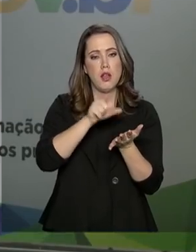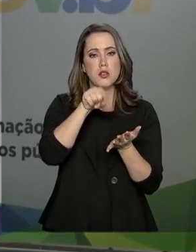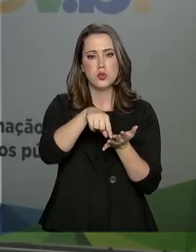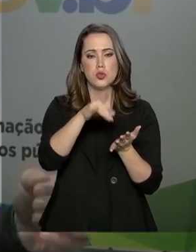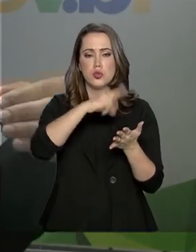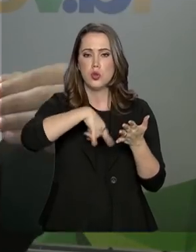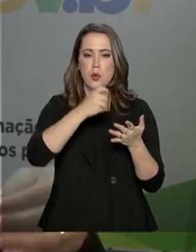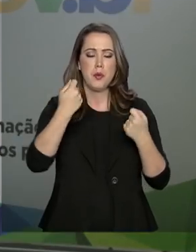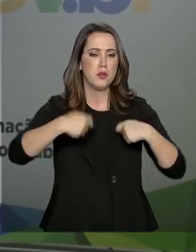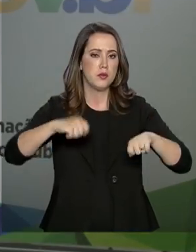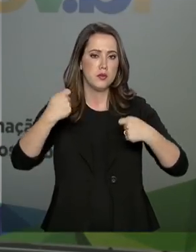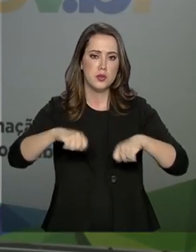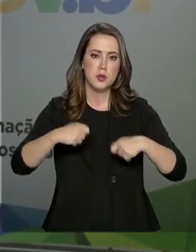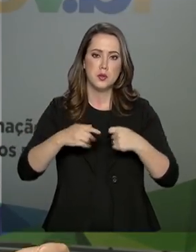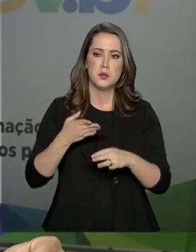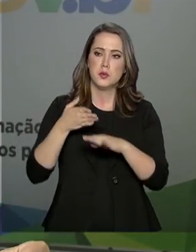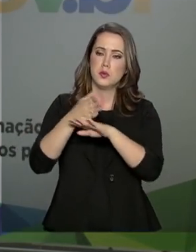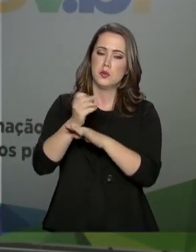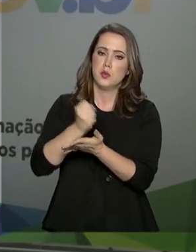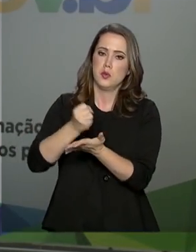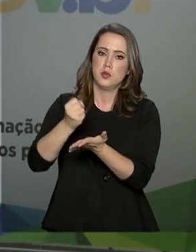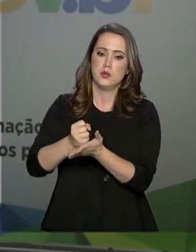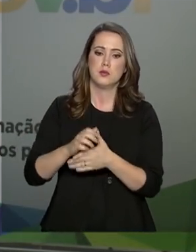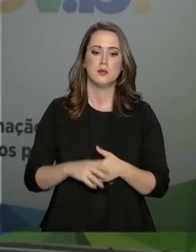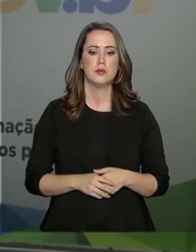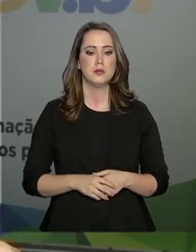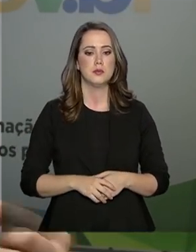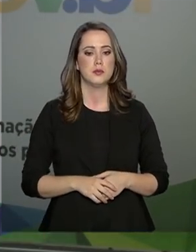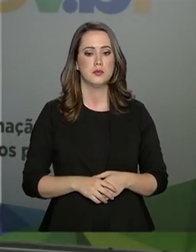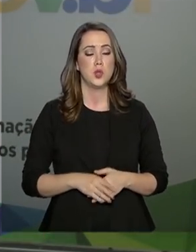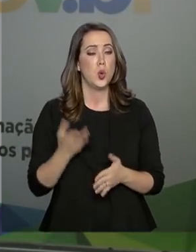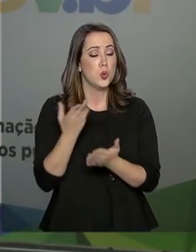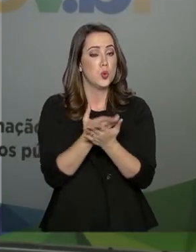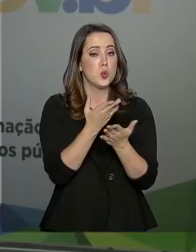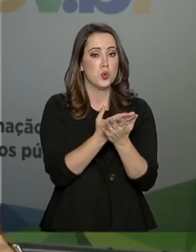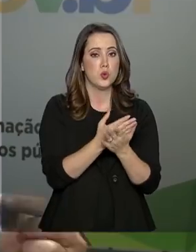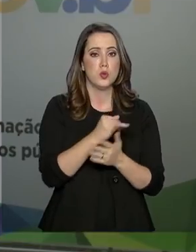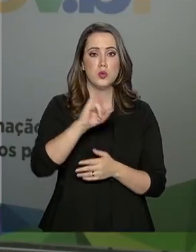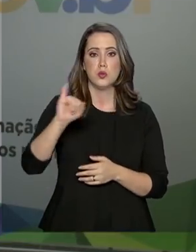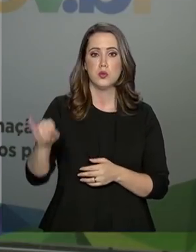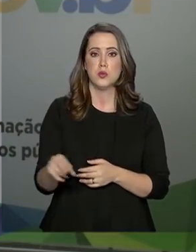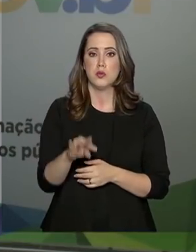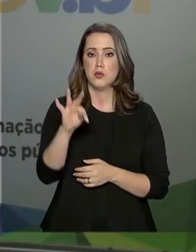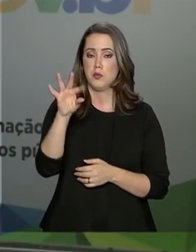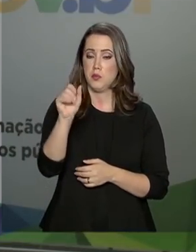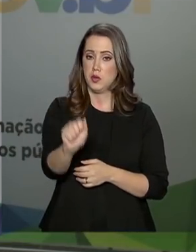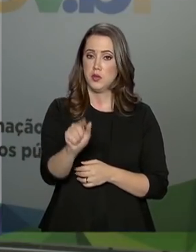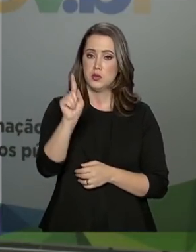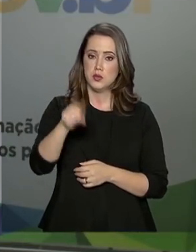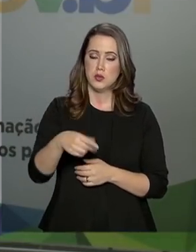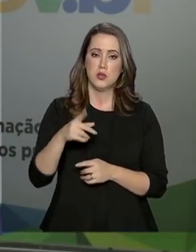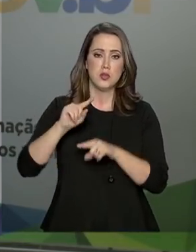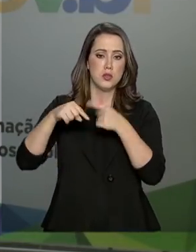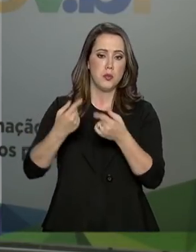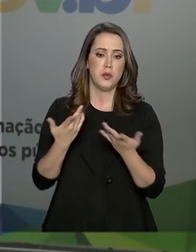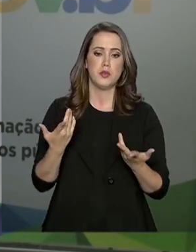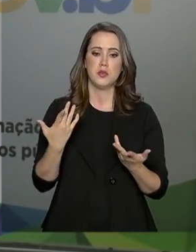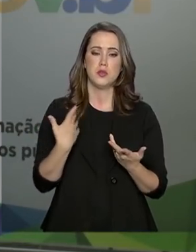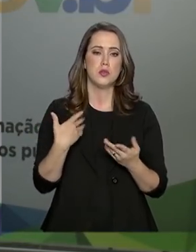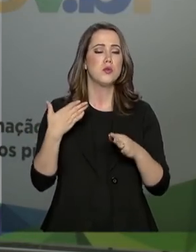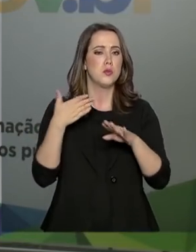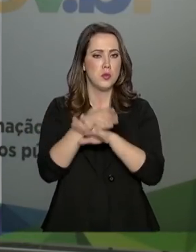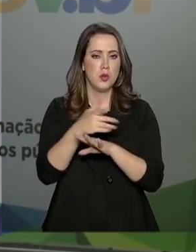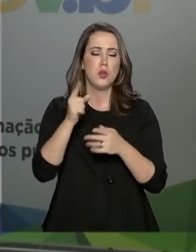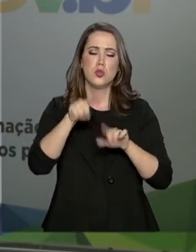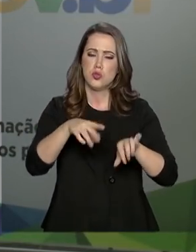dispensando a necessidade de ir a um cartório. A análise feita pela junta, se está tudo ok na documentação, é feita posterior. Isso não impede o